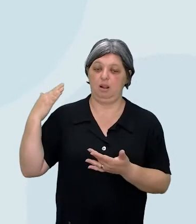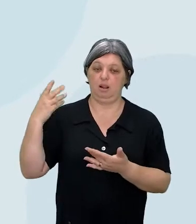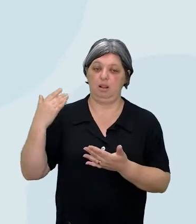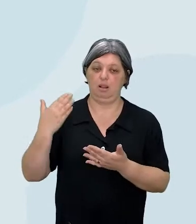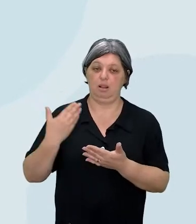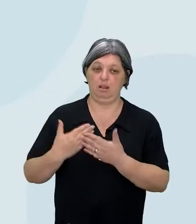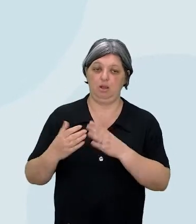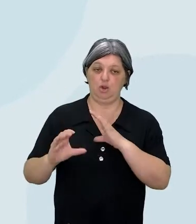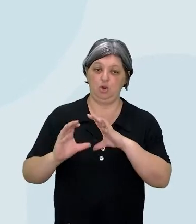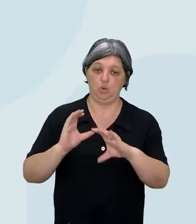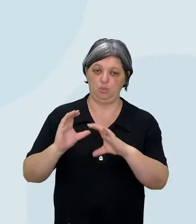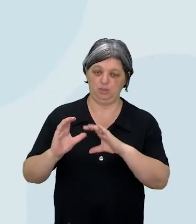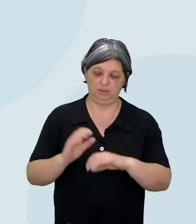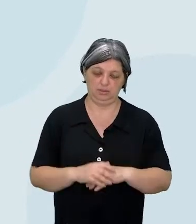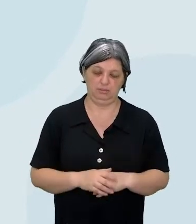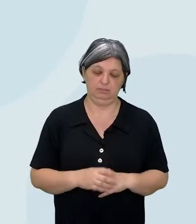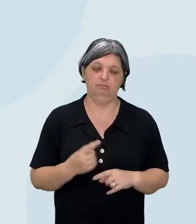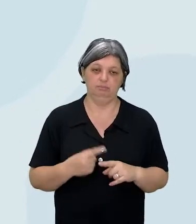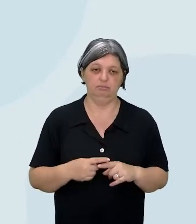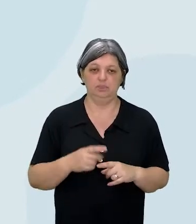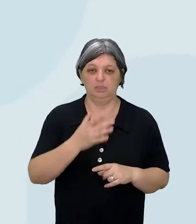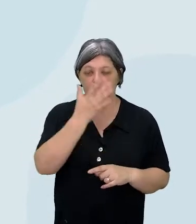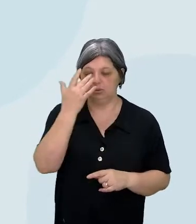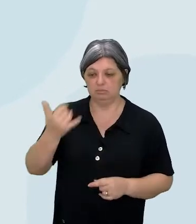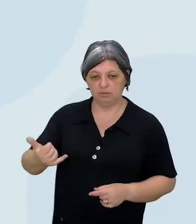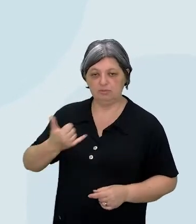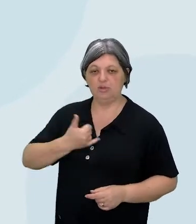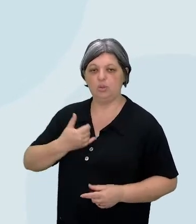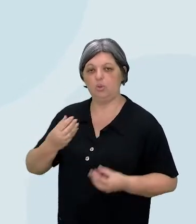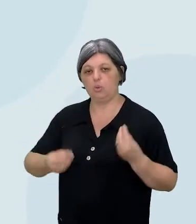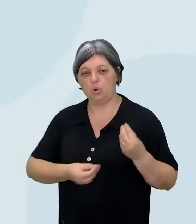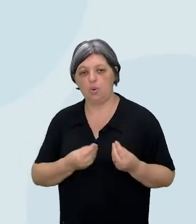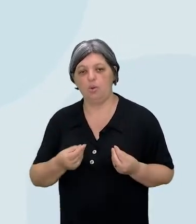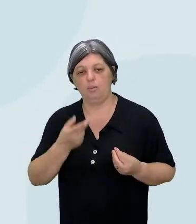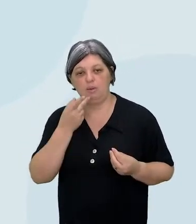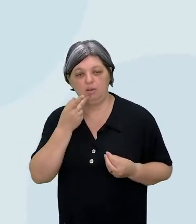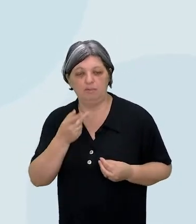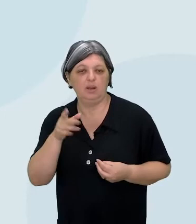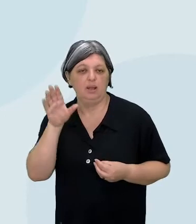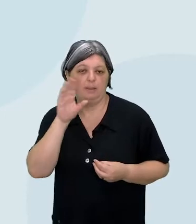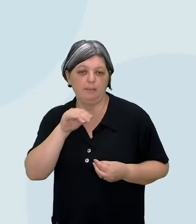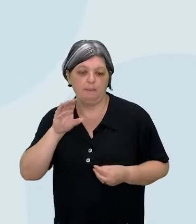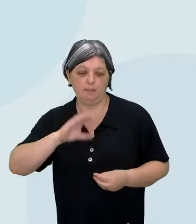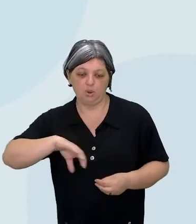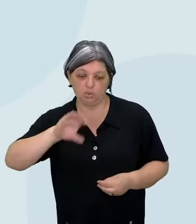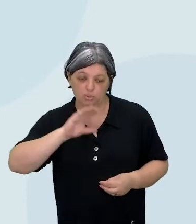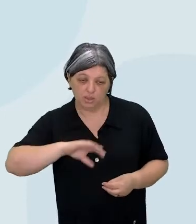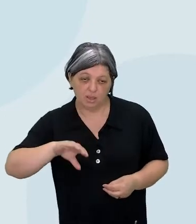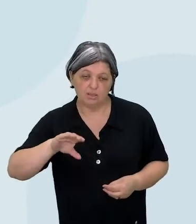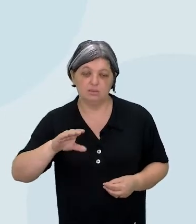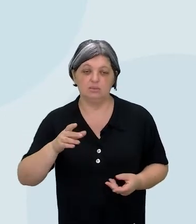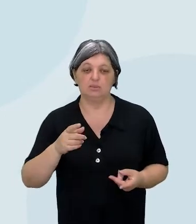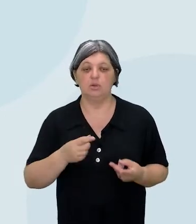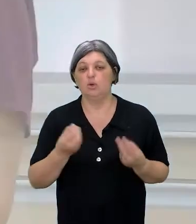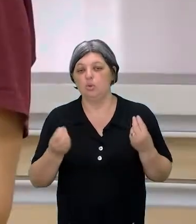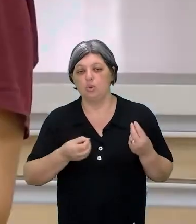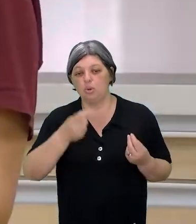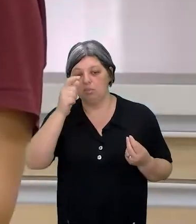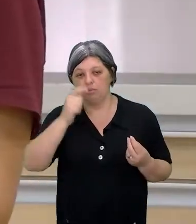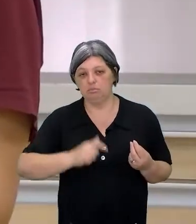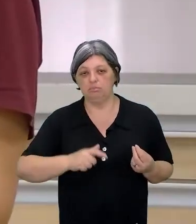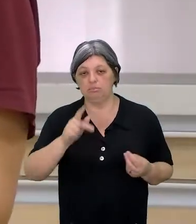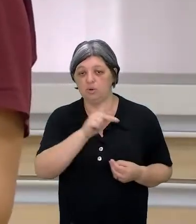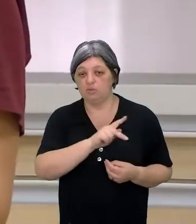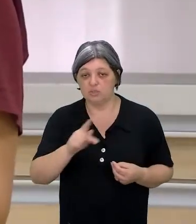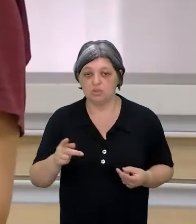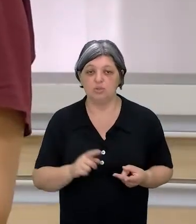comunicação. Porque alguém me disse como falar português. Alguém me disse como ser professora. Alguém